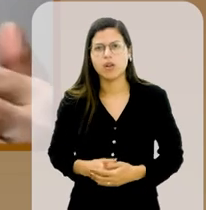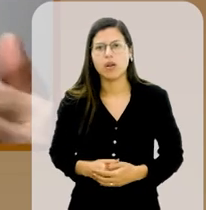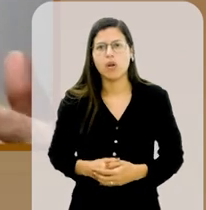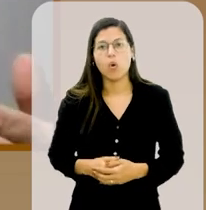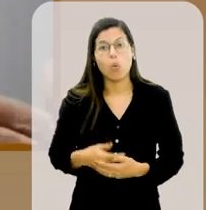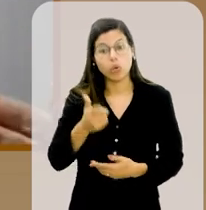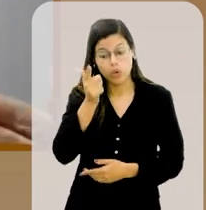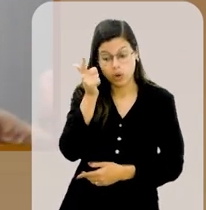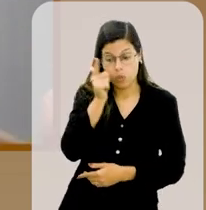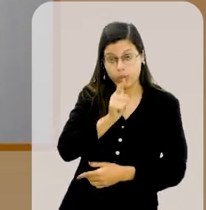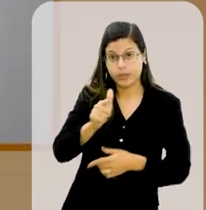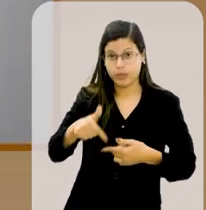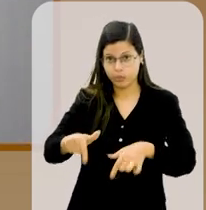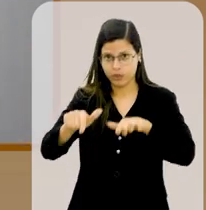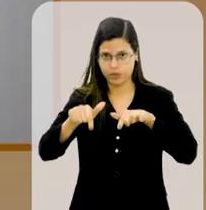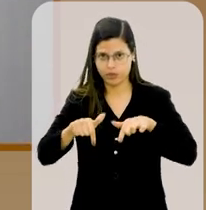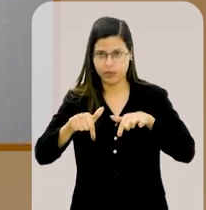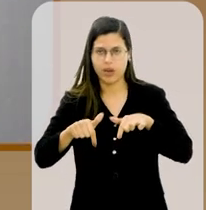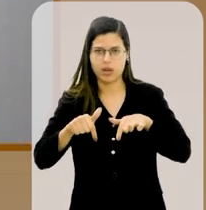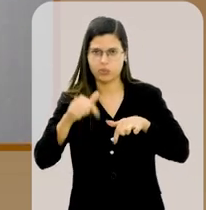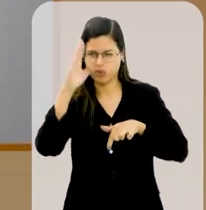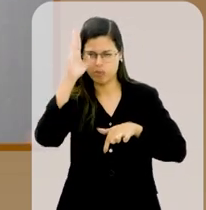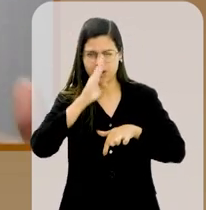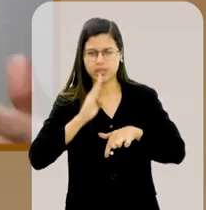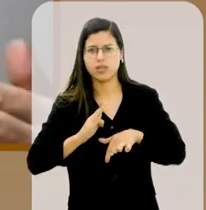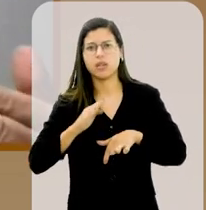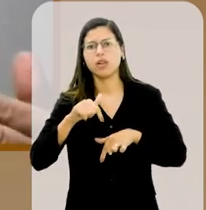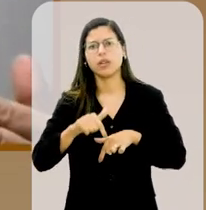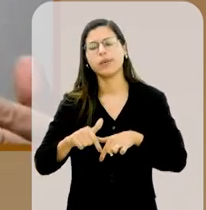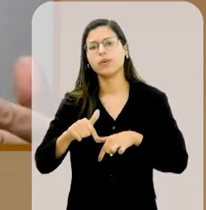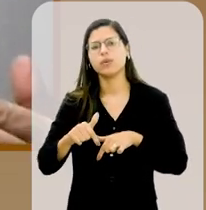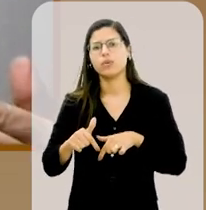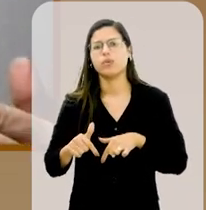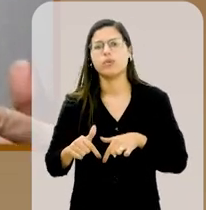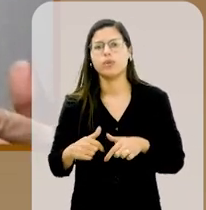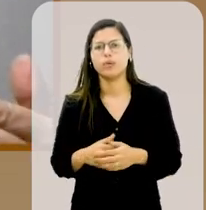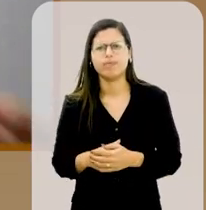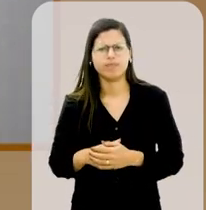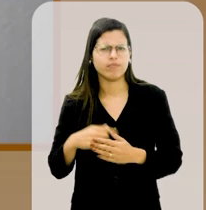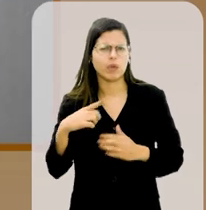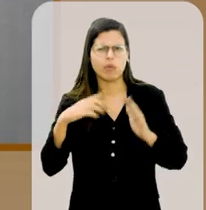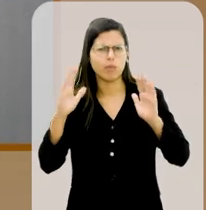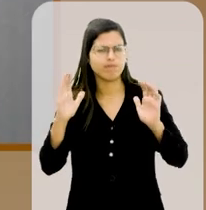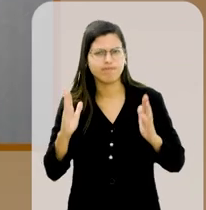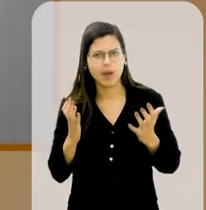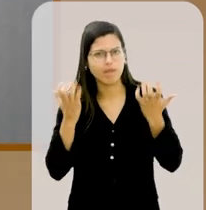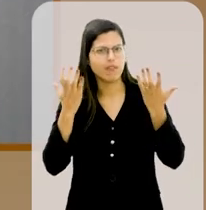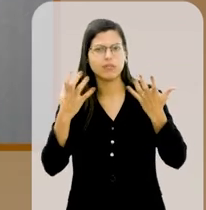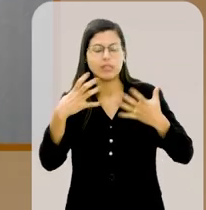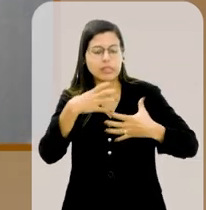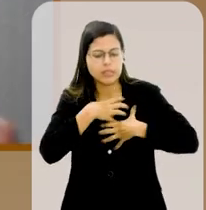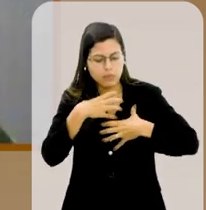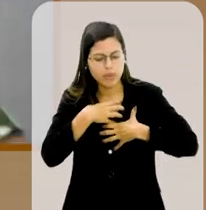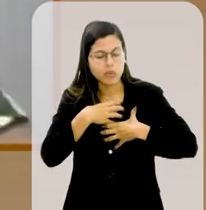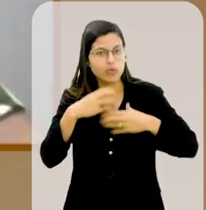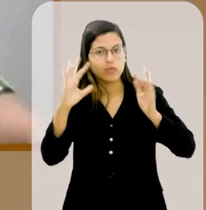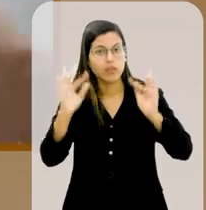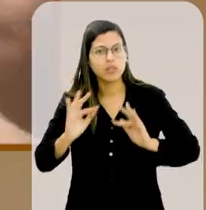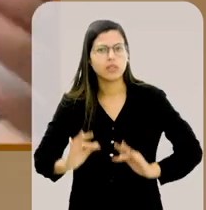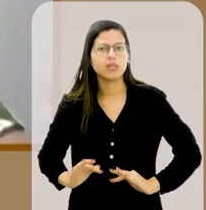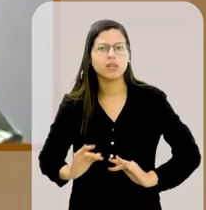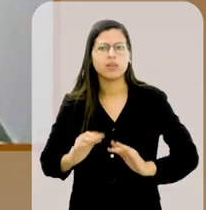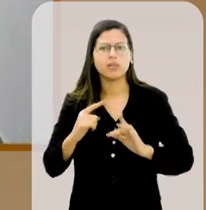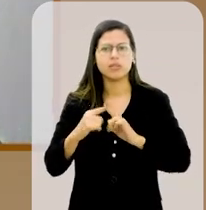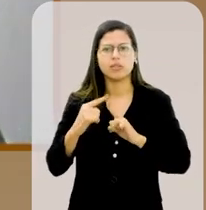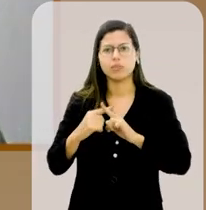a sua naturalização saiu, foi um festejo muito grande, porque através de